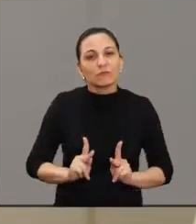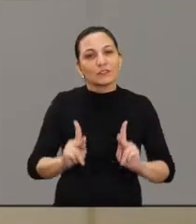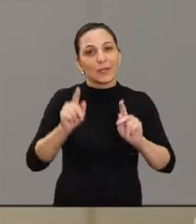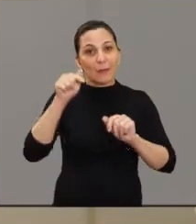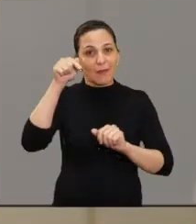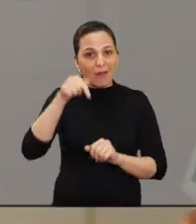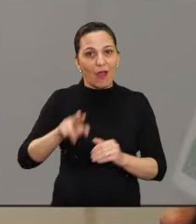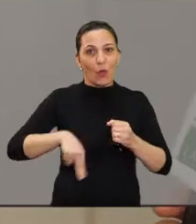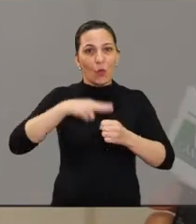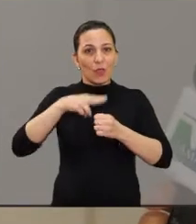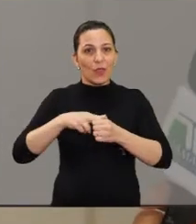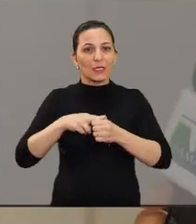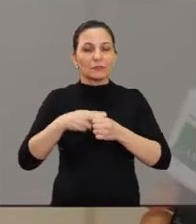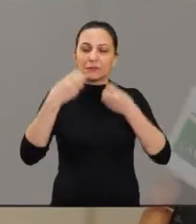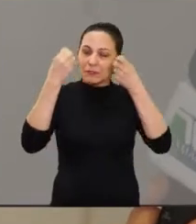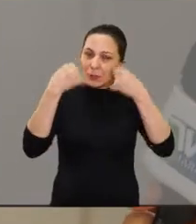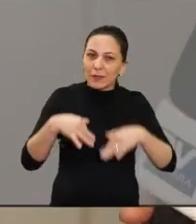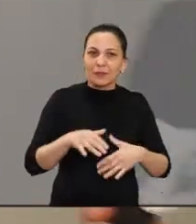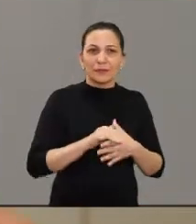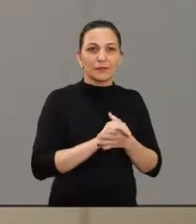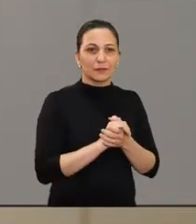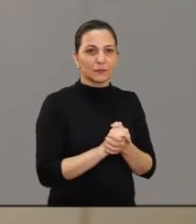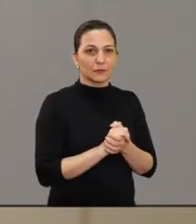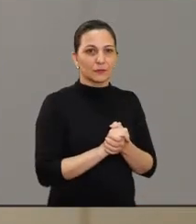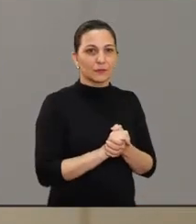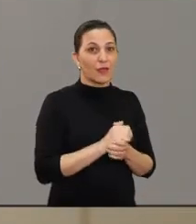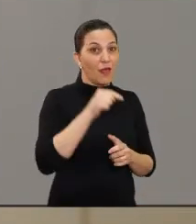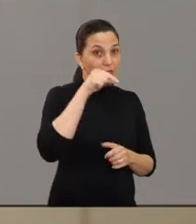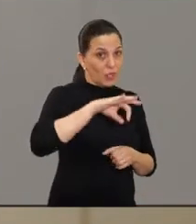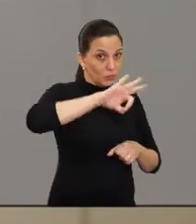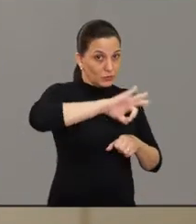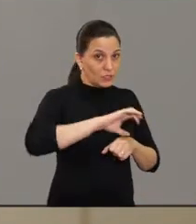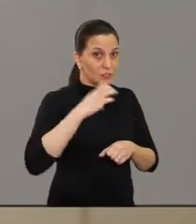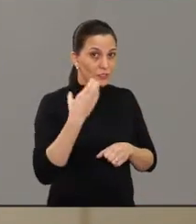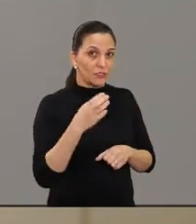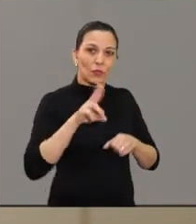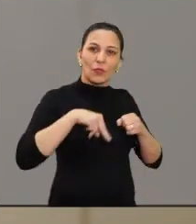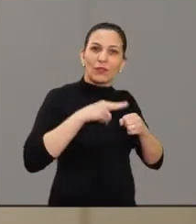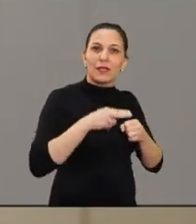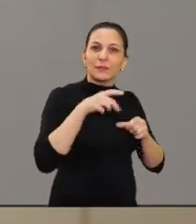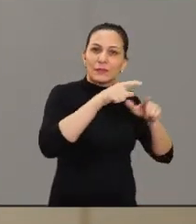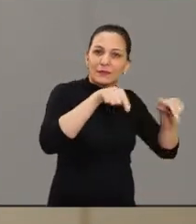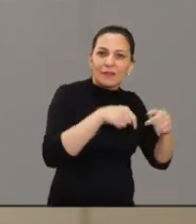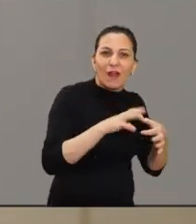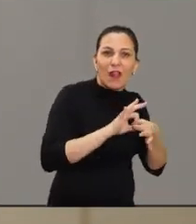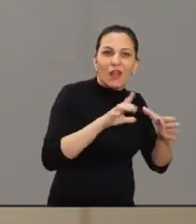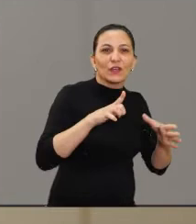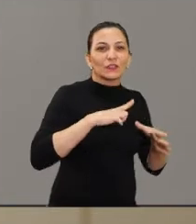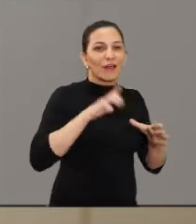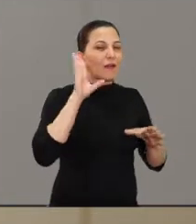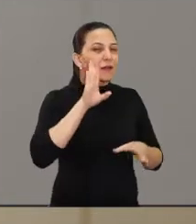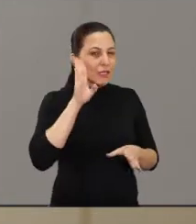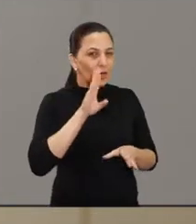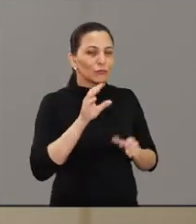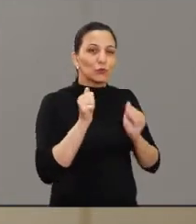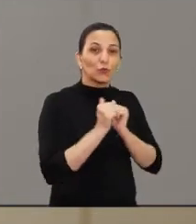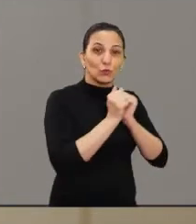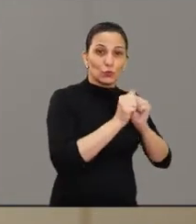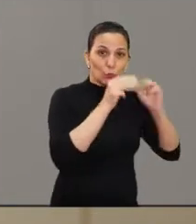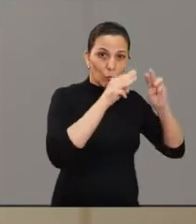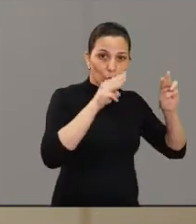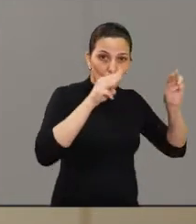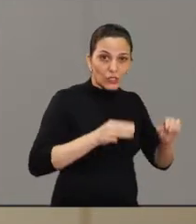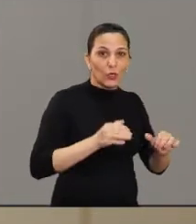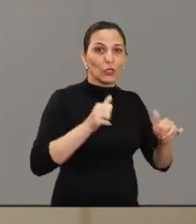e para se efetivar esta sala permanente? É, esse é o ponto que nós nos encontramos, né? O Centro de Ciências, então, ele disponibiliza um espaço, um espaço muito